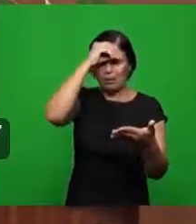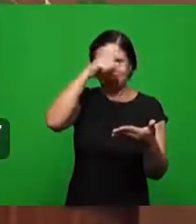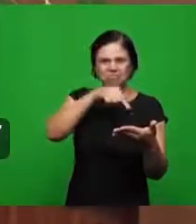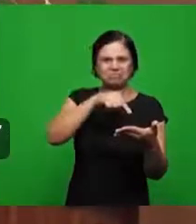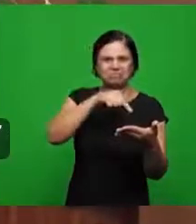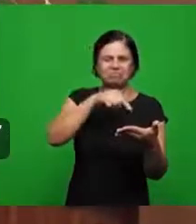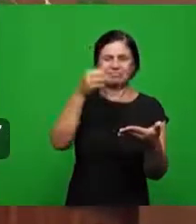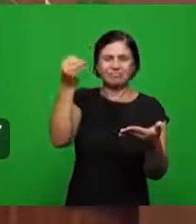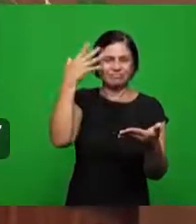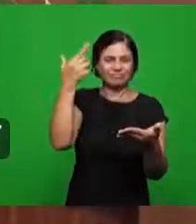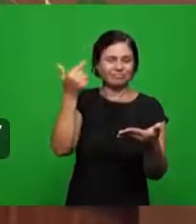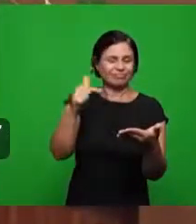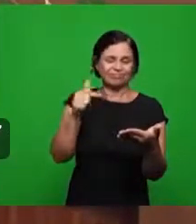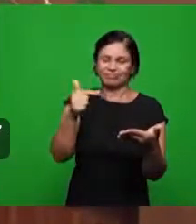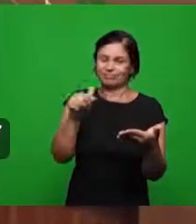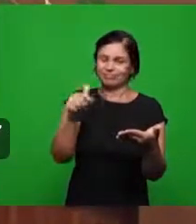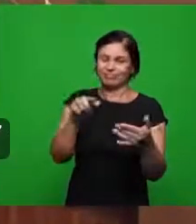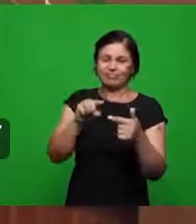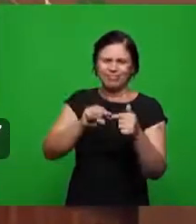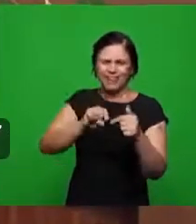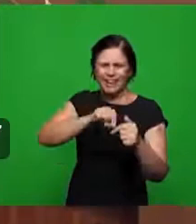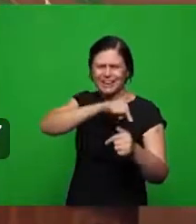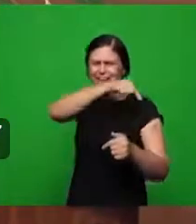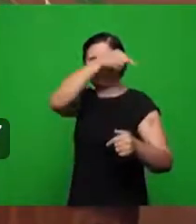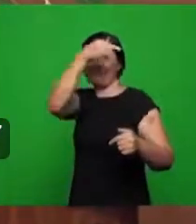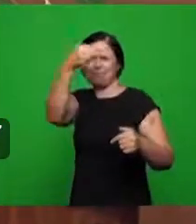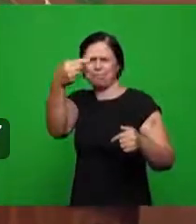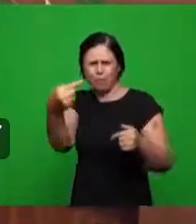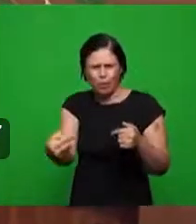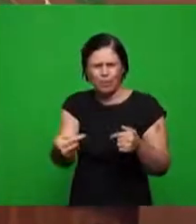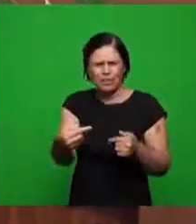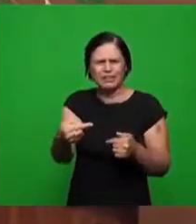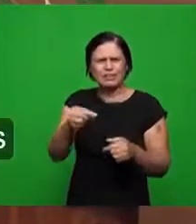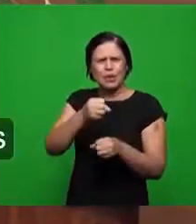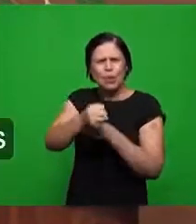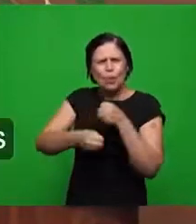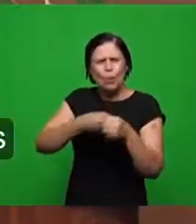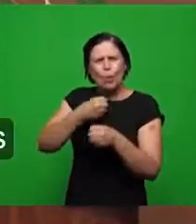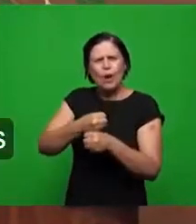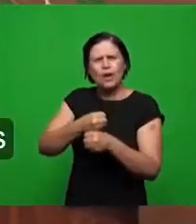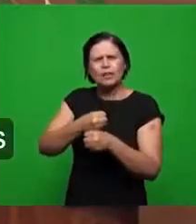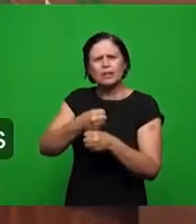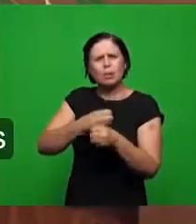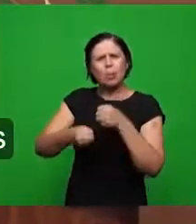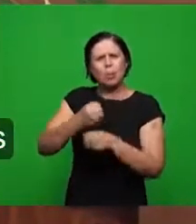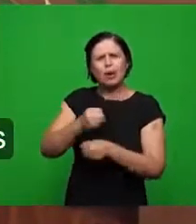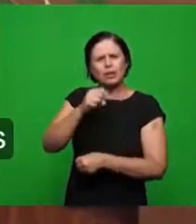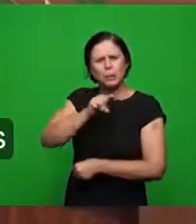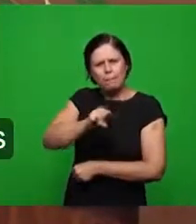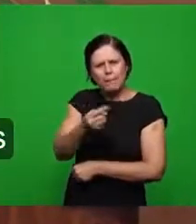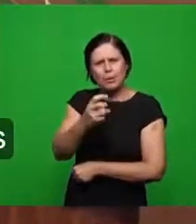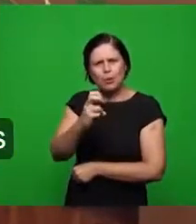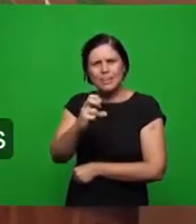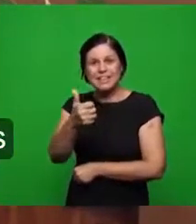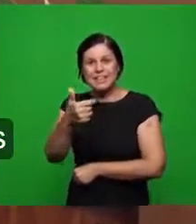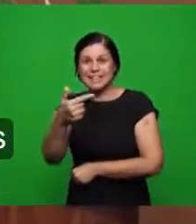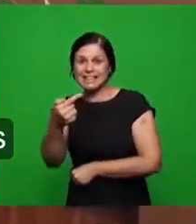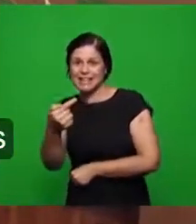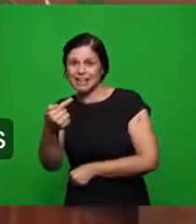só lá adiante mil quinhentos e sete é que de volta